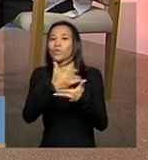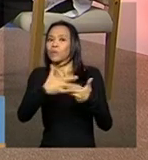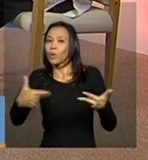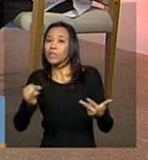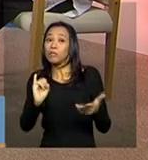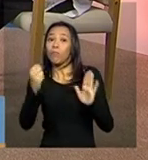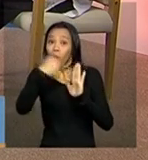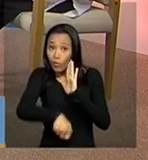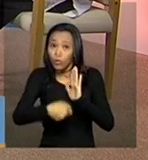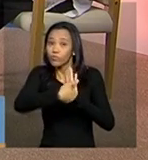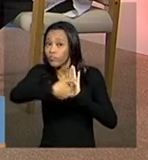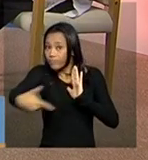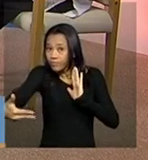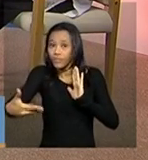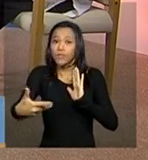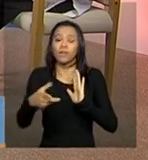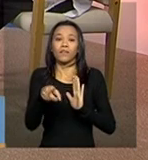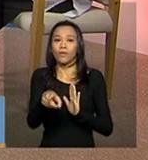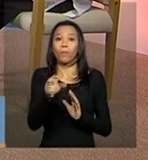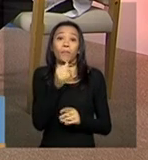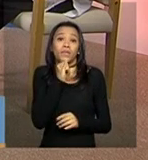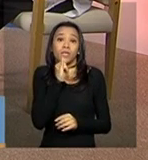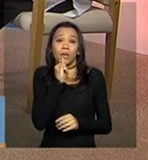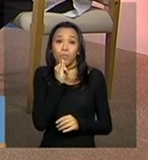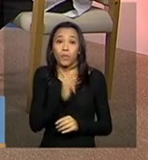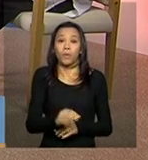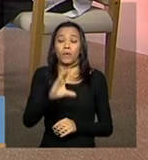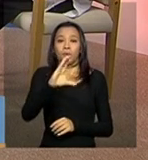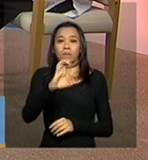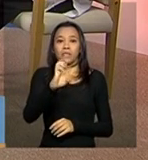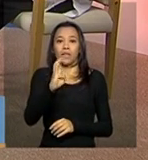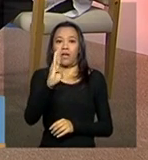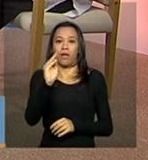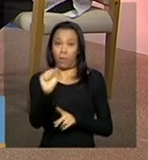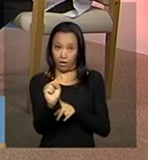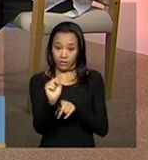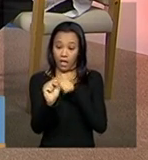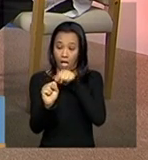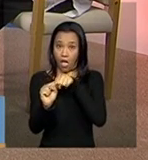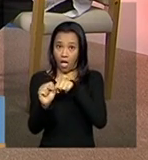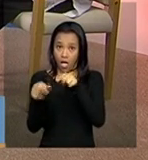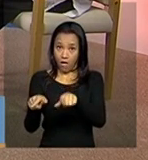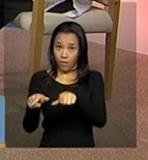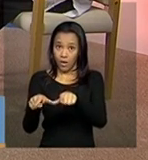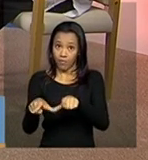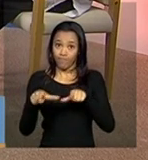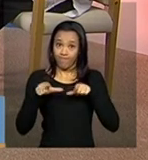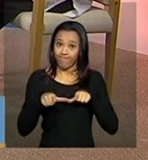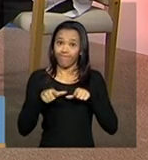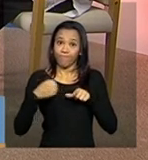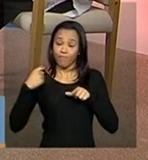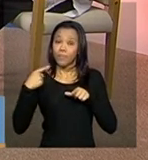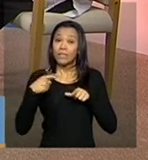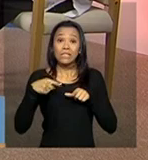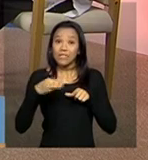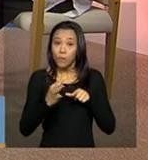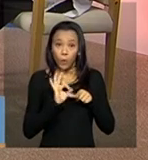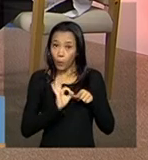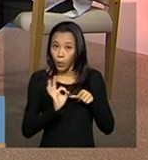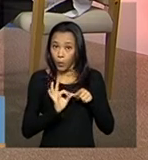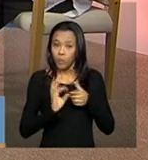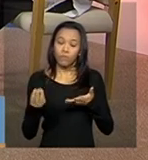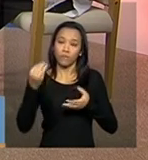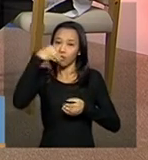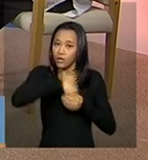entidade, ela não pode requerer um SEBAS, que é essa certidão que a gente está falando, sem estar no Cadastro Nacional. Então,